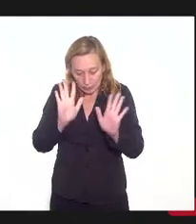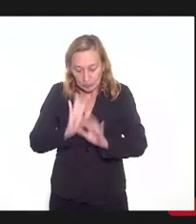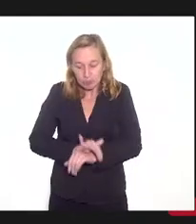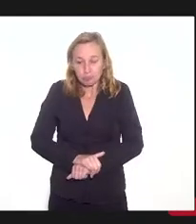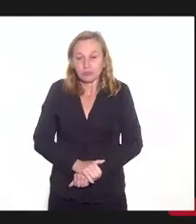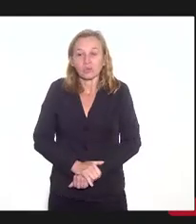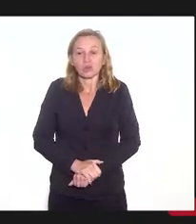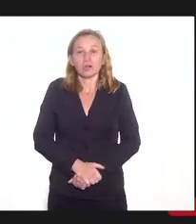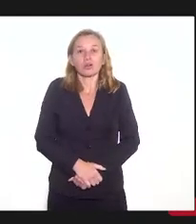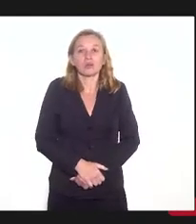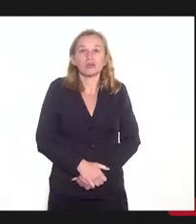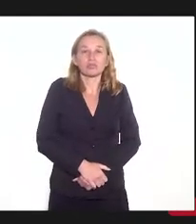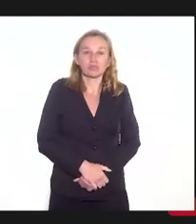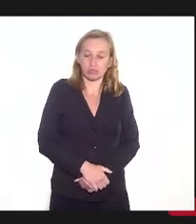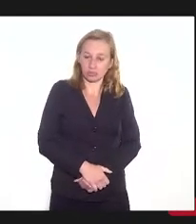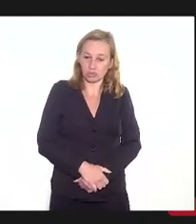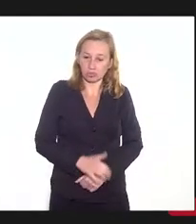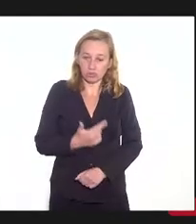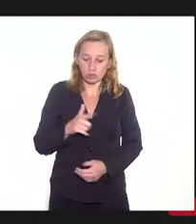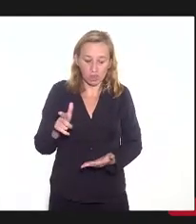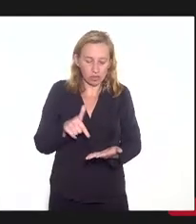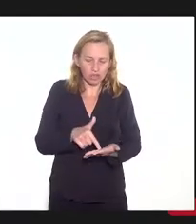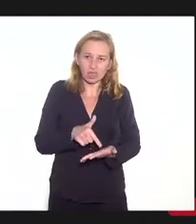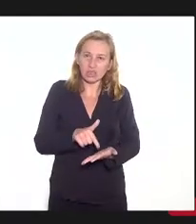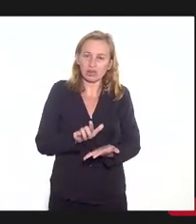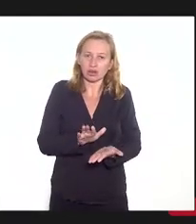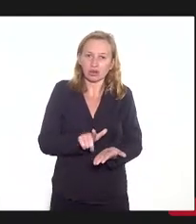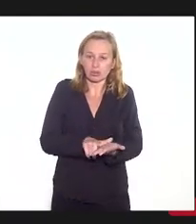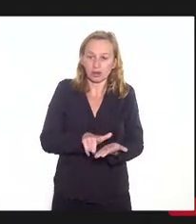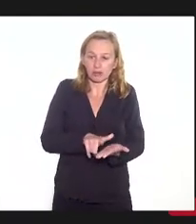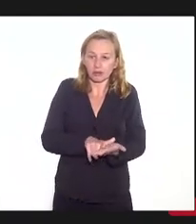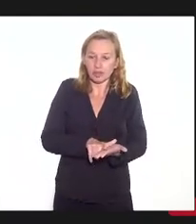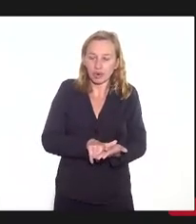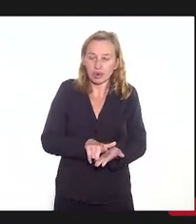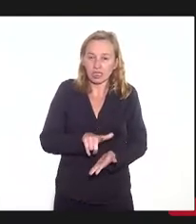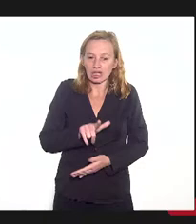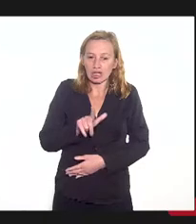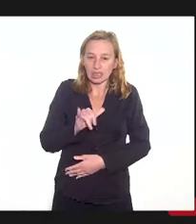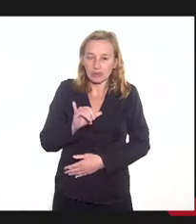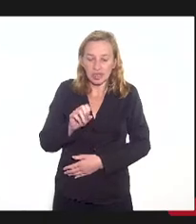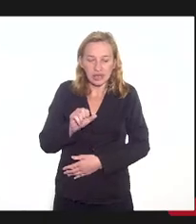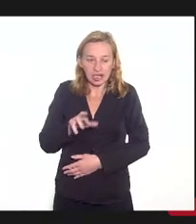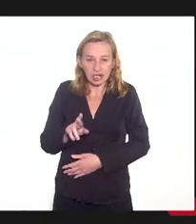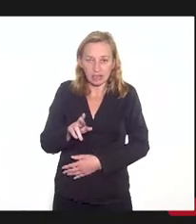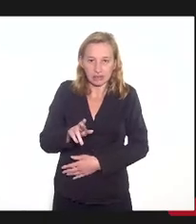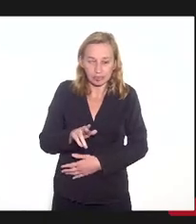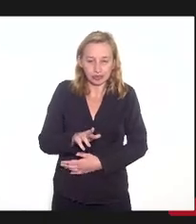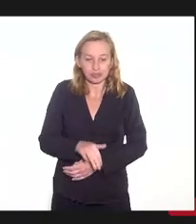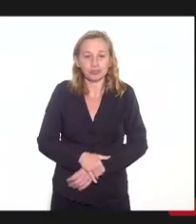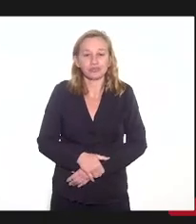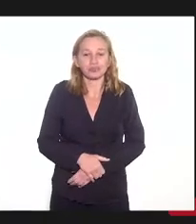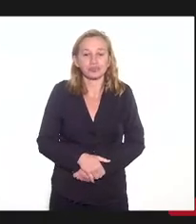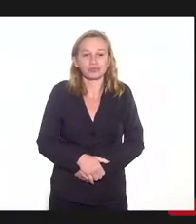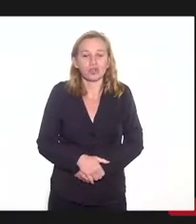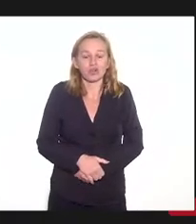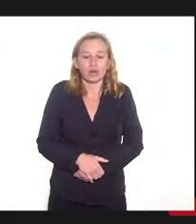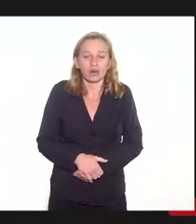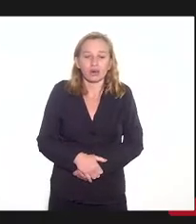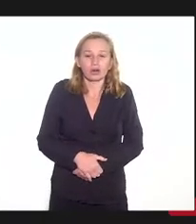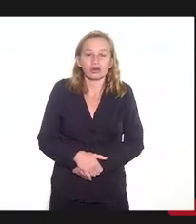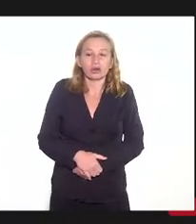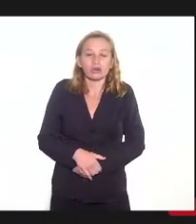eu não estou aqui na mão com o aliminar do Fux, do ministro Fux.